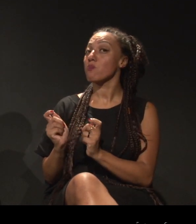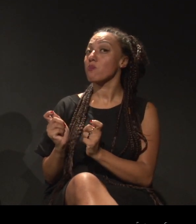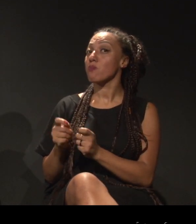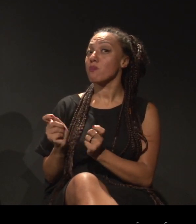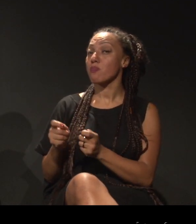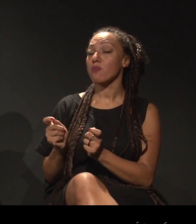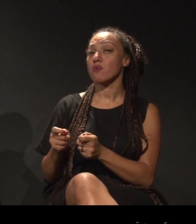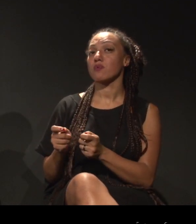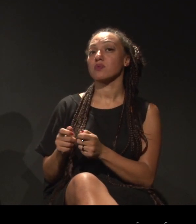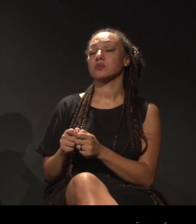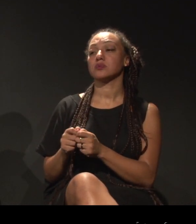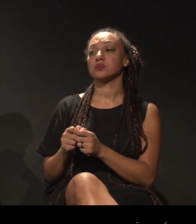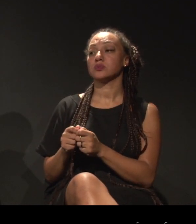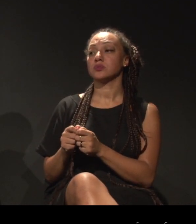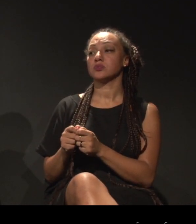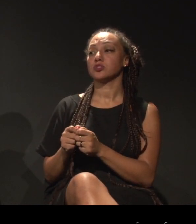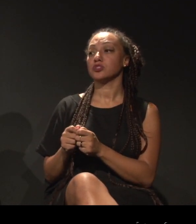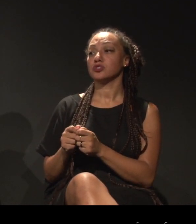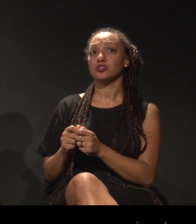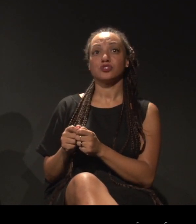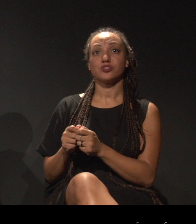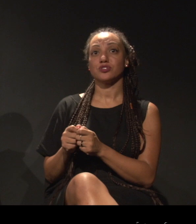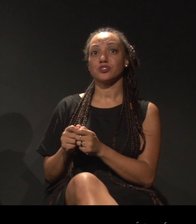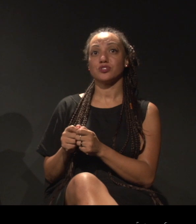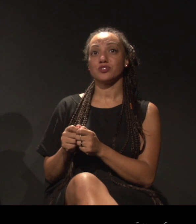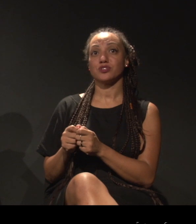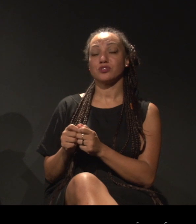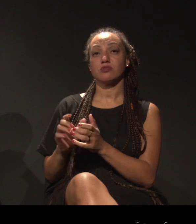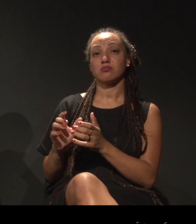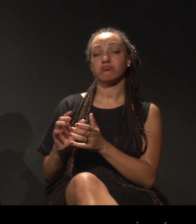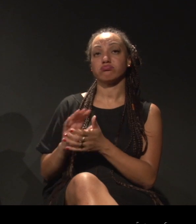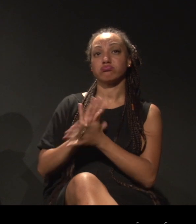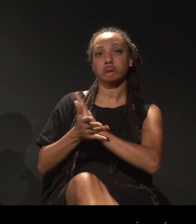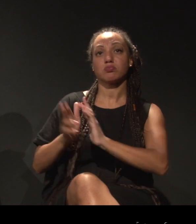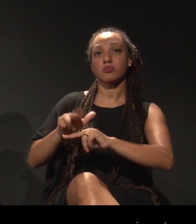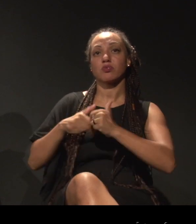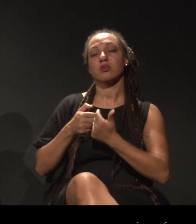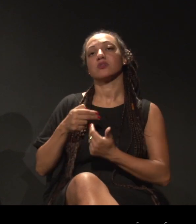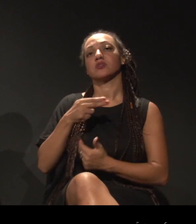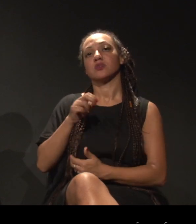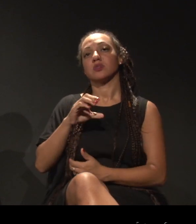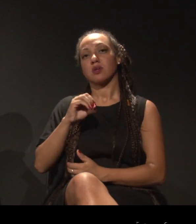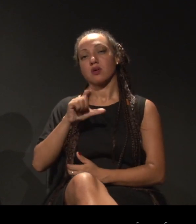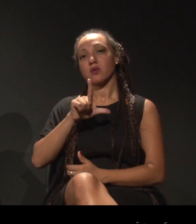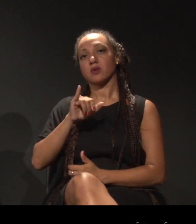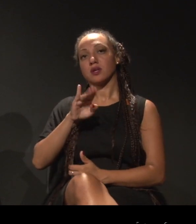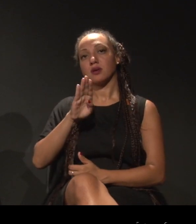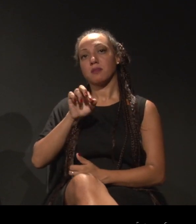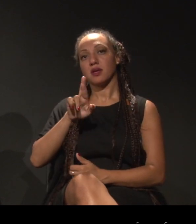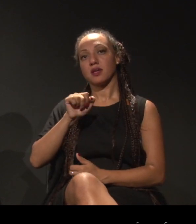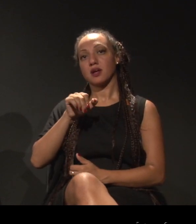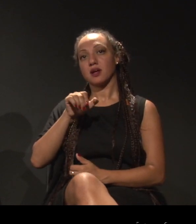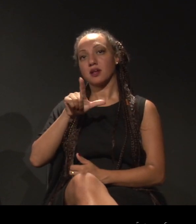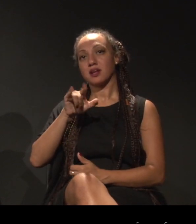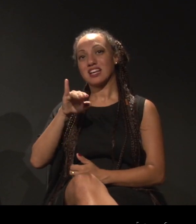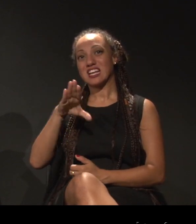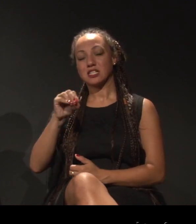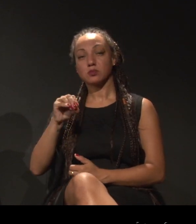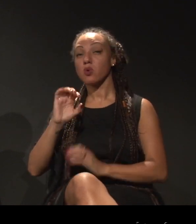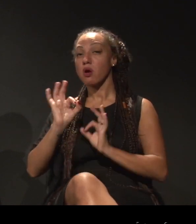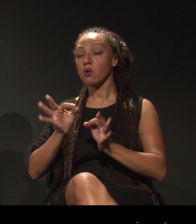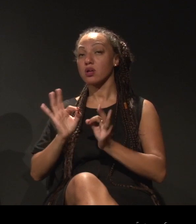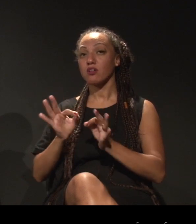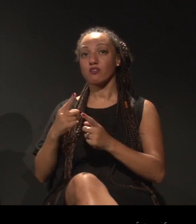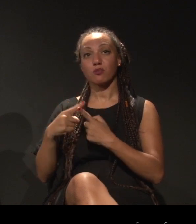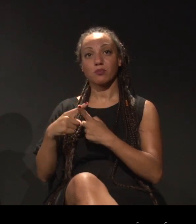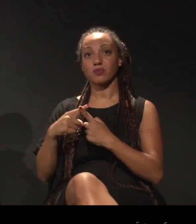cooptado rapidamente por um neoliberalismo que também é muito perverso, que coloca todo mundo nas caixinhas e você